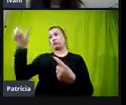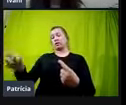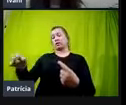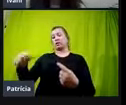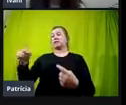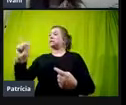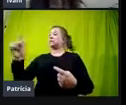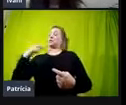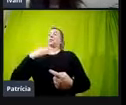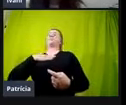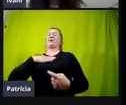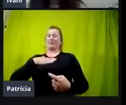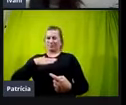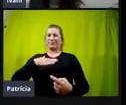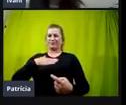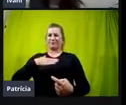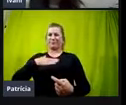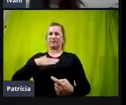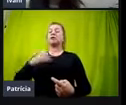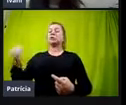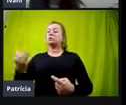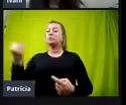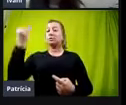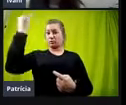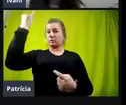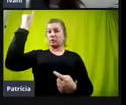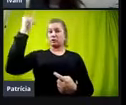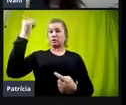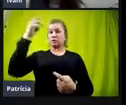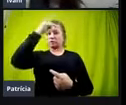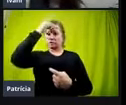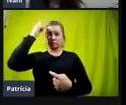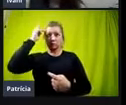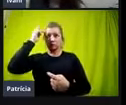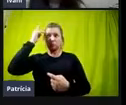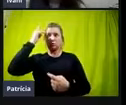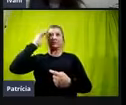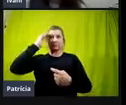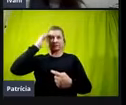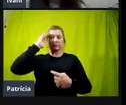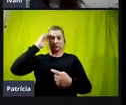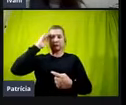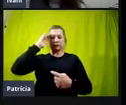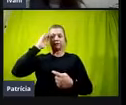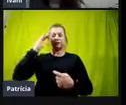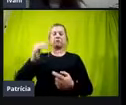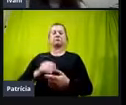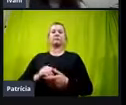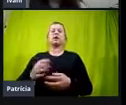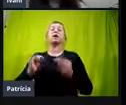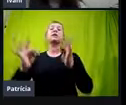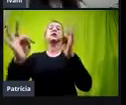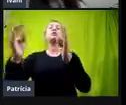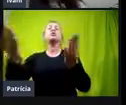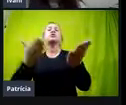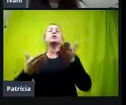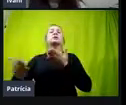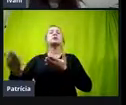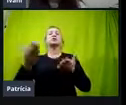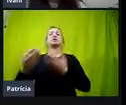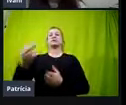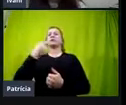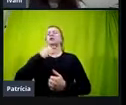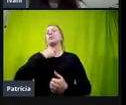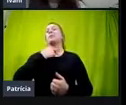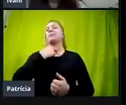não fui, né, isso também é importante que as pessoas entendam, né, a tecnologia assistiva ela não pode estar